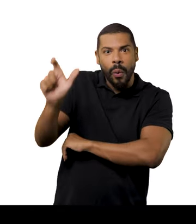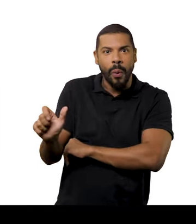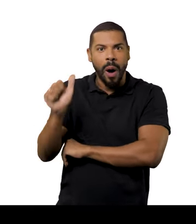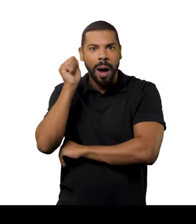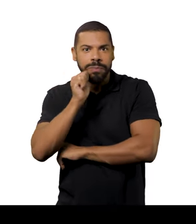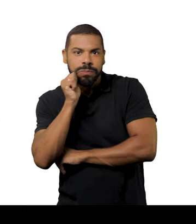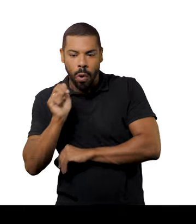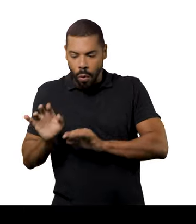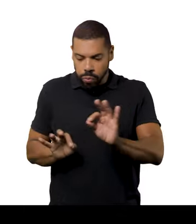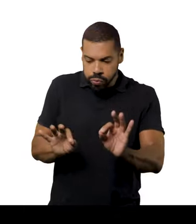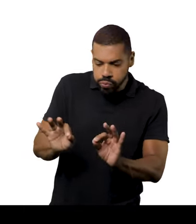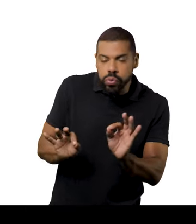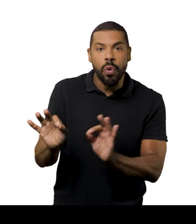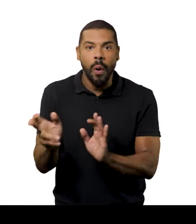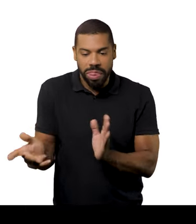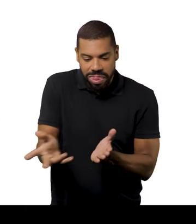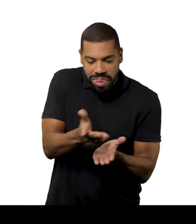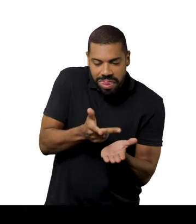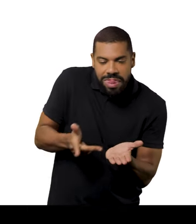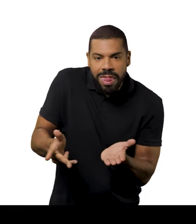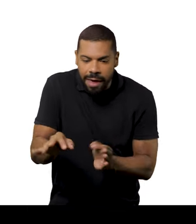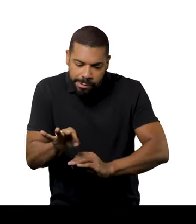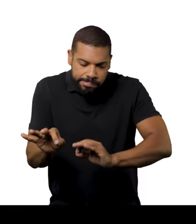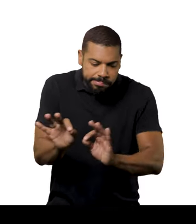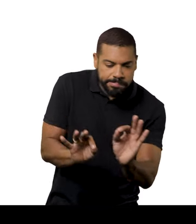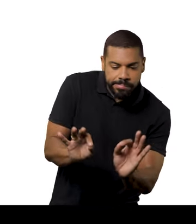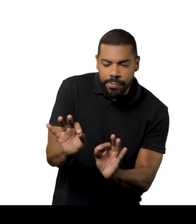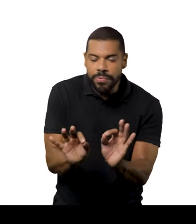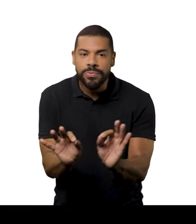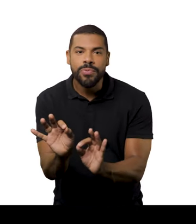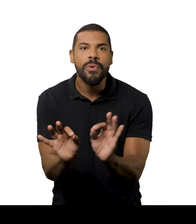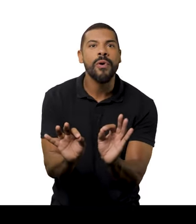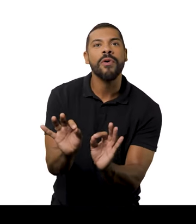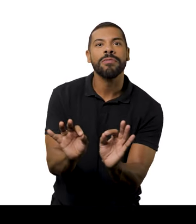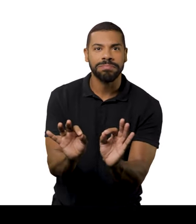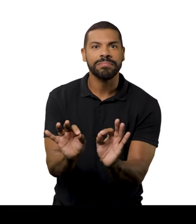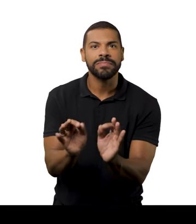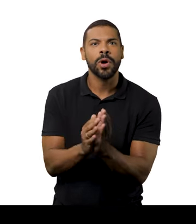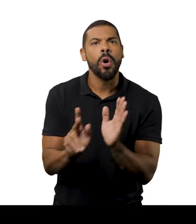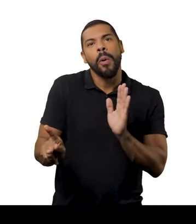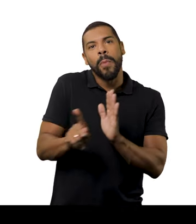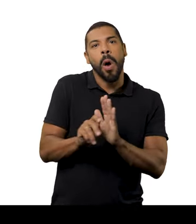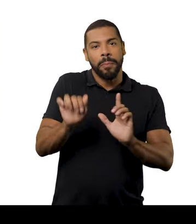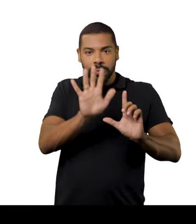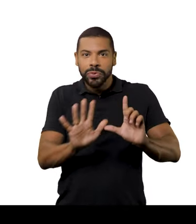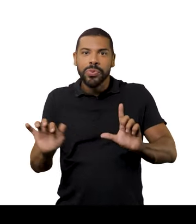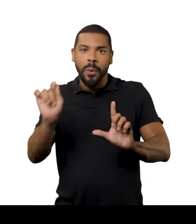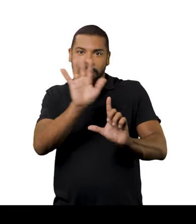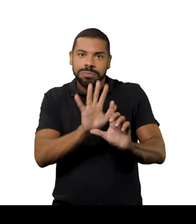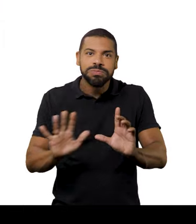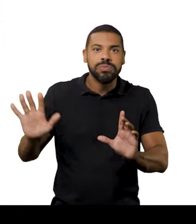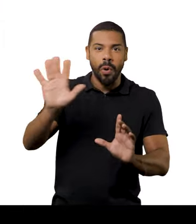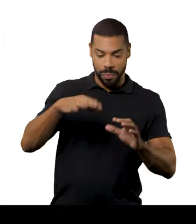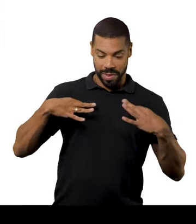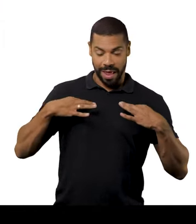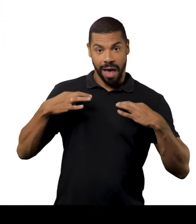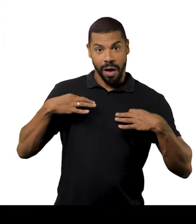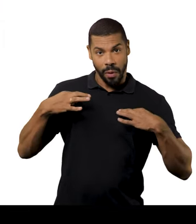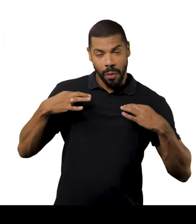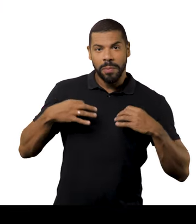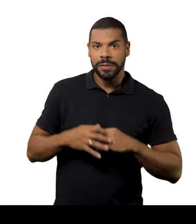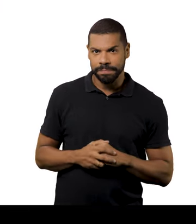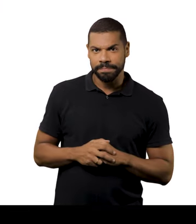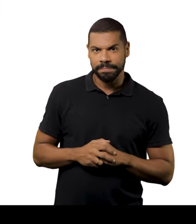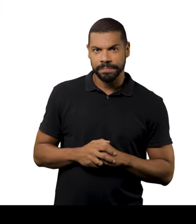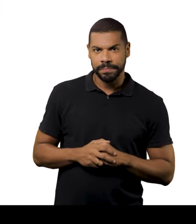costureira, o alfaiate, a pessoa que trabalha com as estampas.